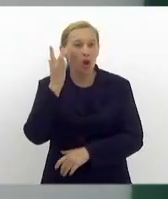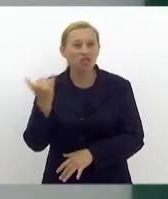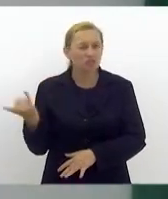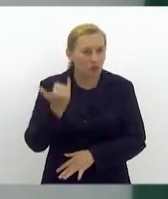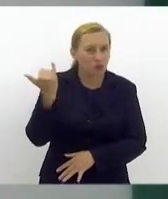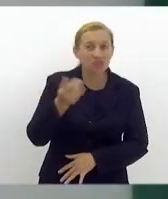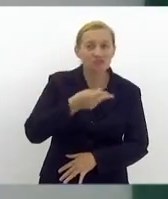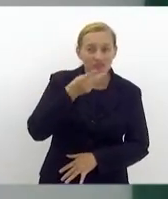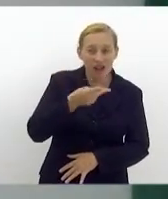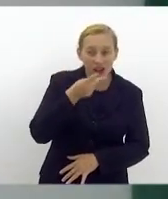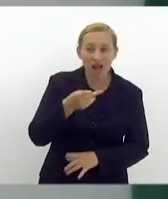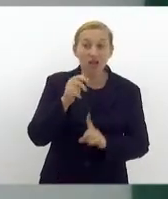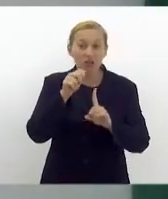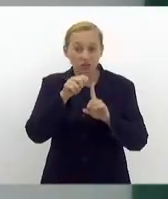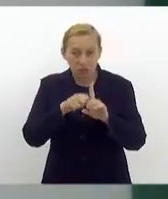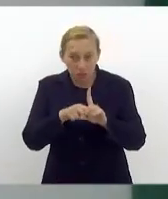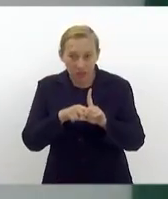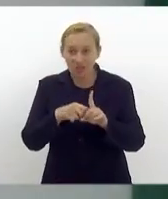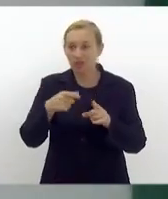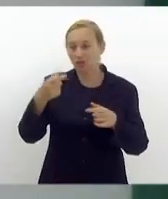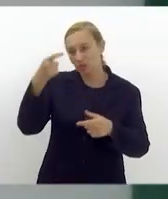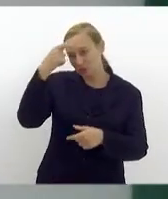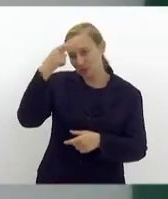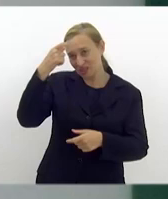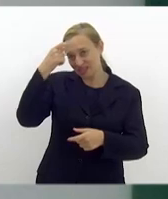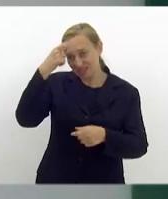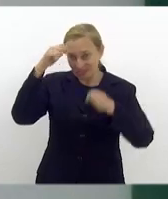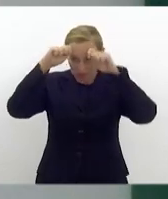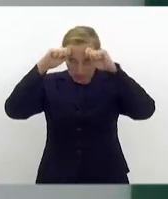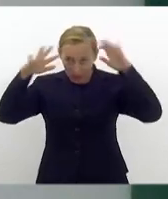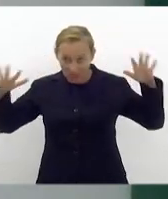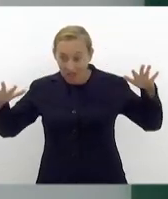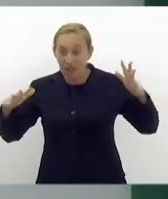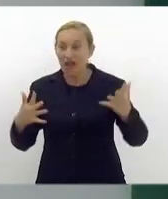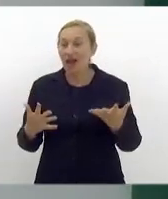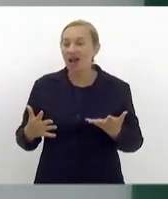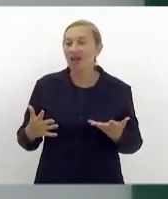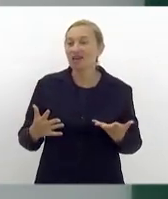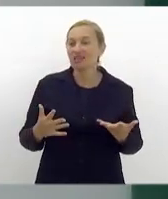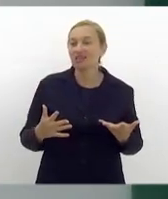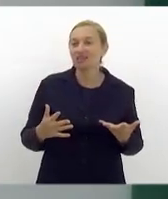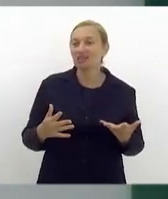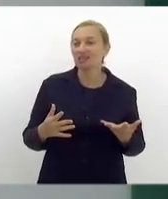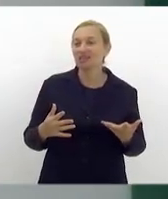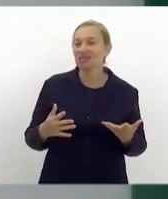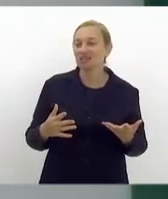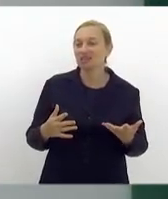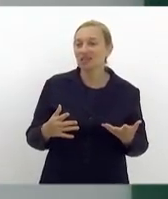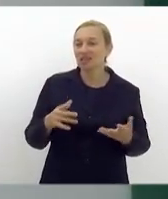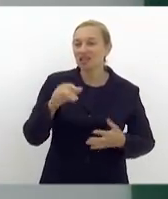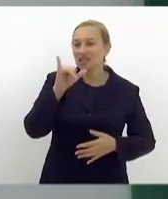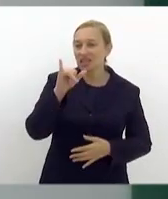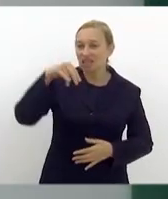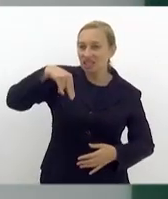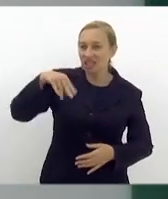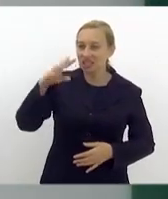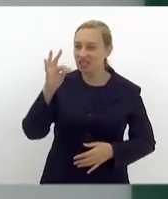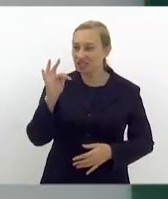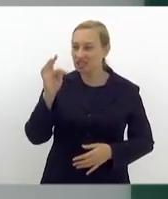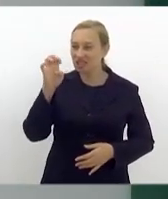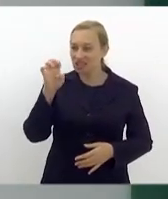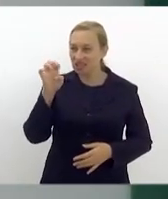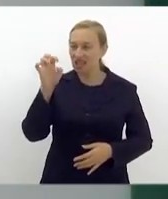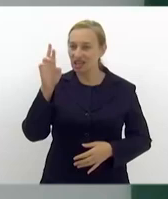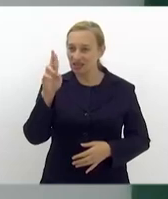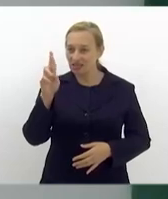falar no mês de conscientização do autismo, sobre a intervenção precoce. A Bia só chegou